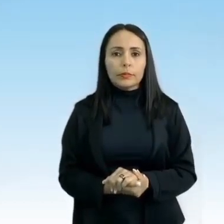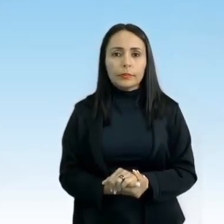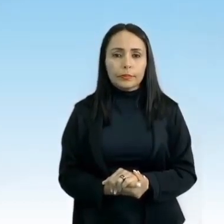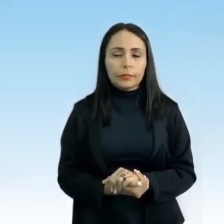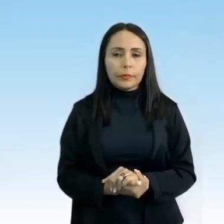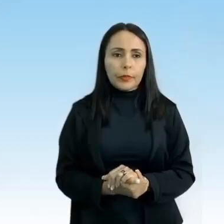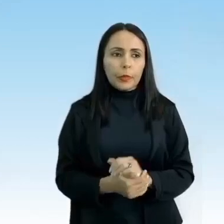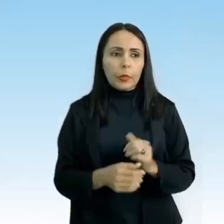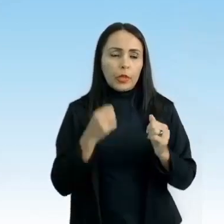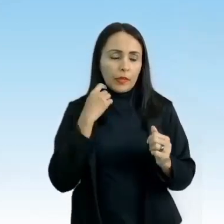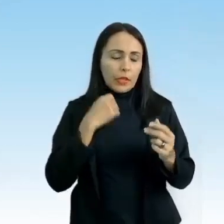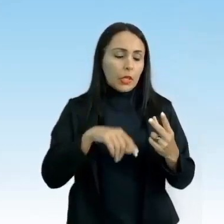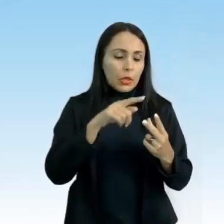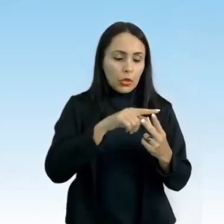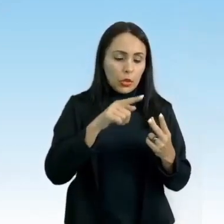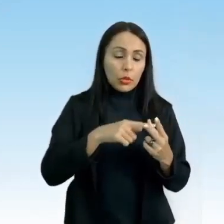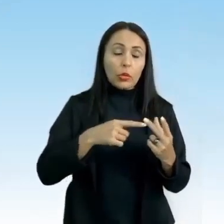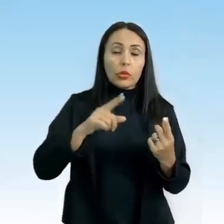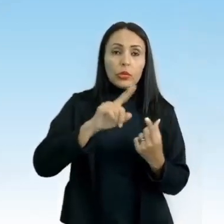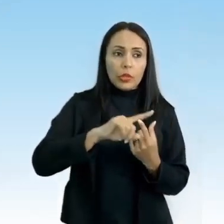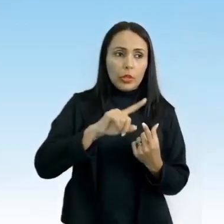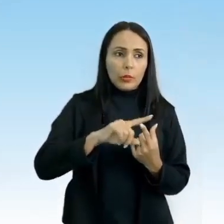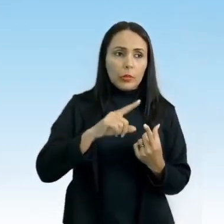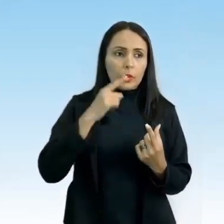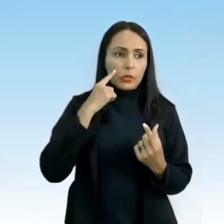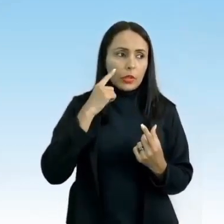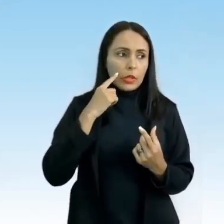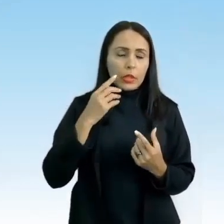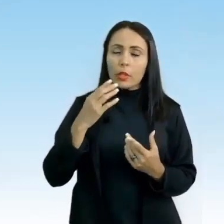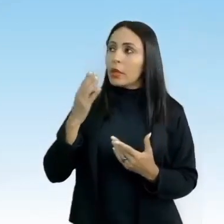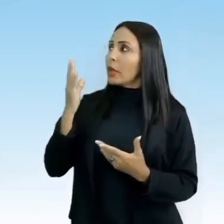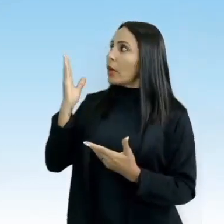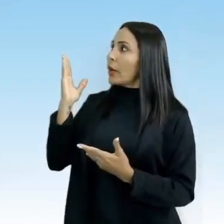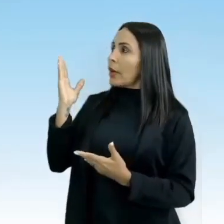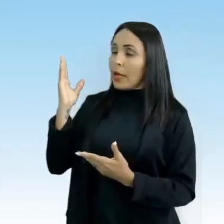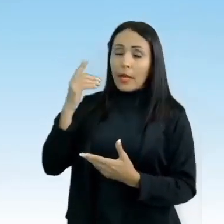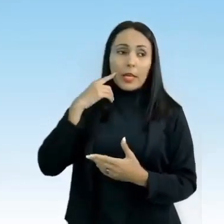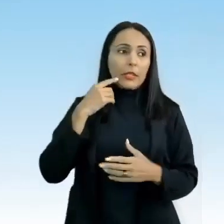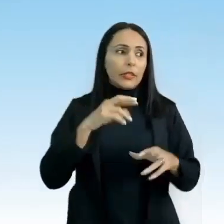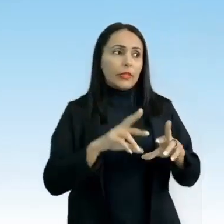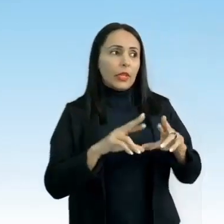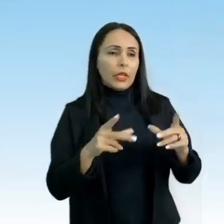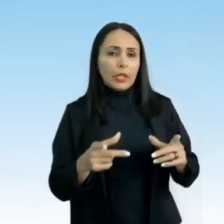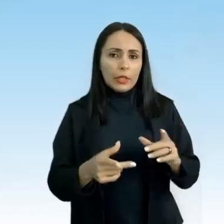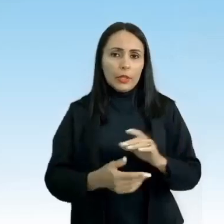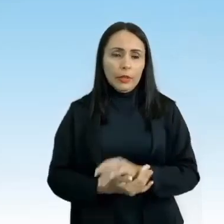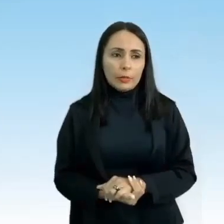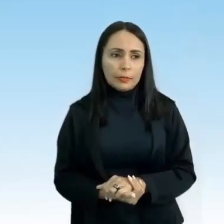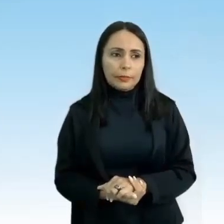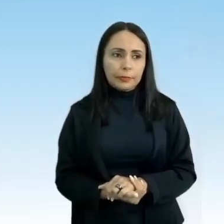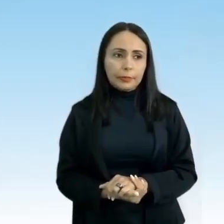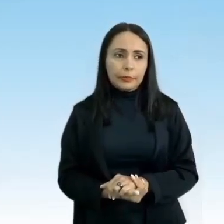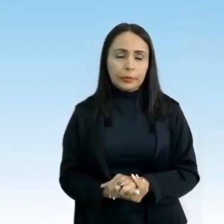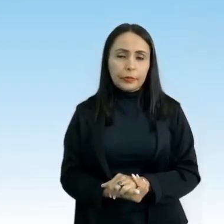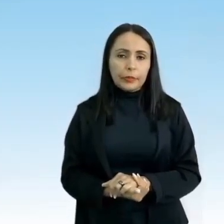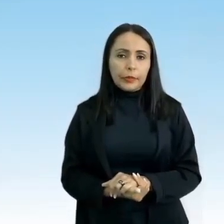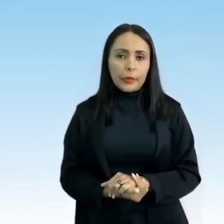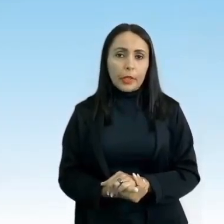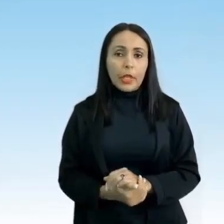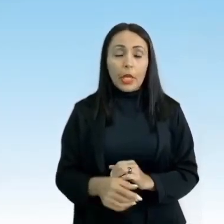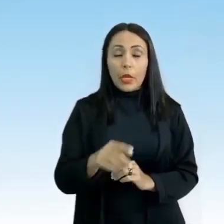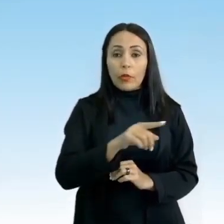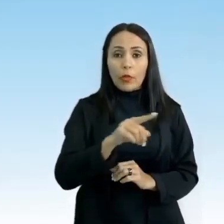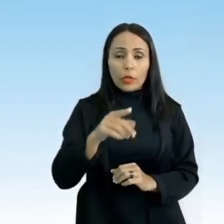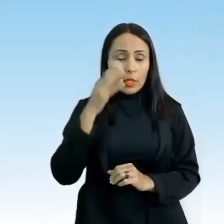Vocês podem ver aí, tem dois tipos de skate. Esse skate aí que vocês estão vendo, um é diferente do outro, ok? E vocês